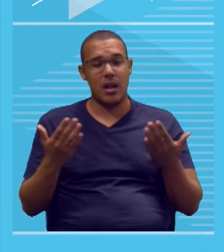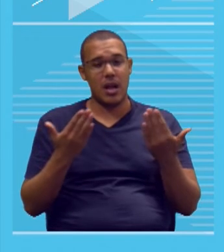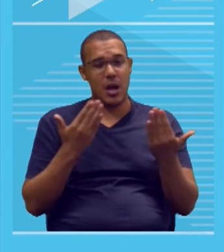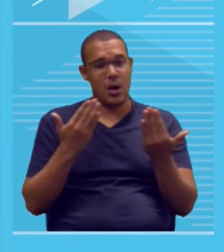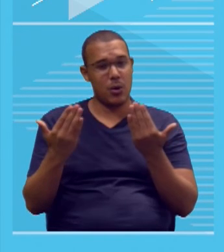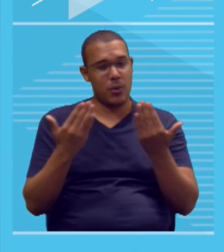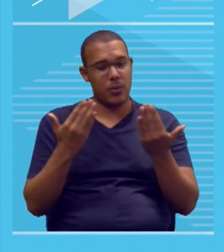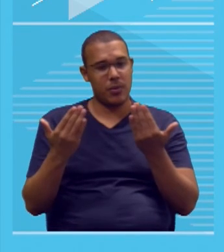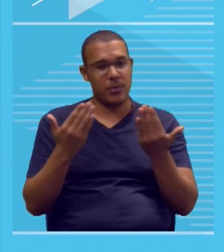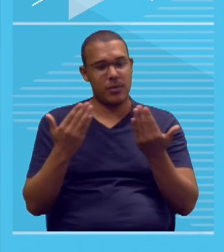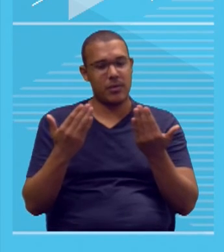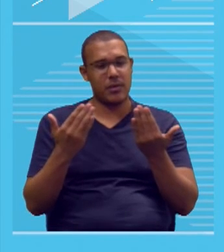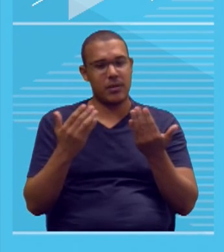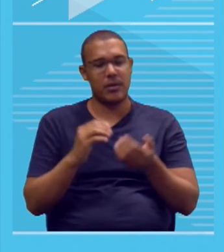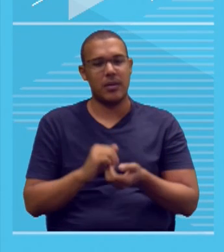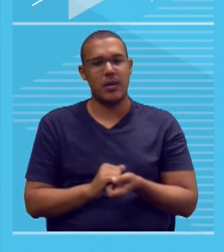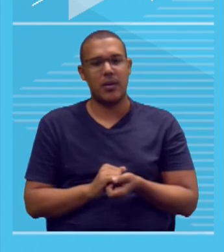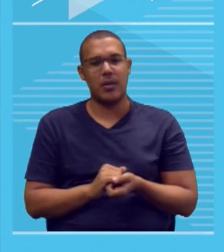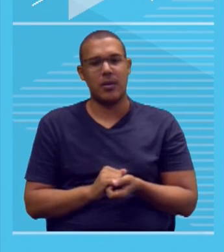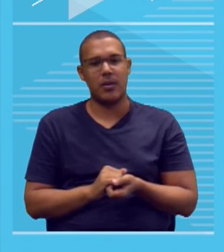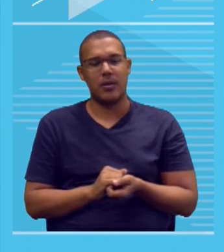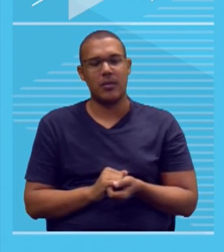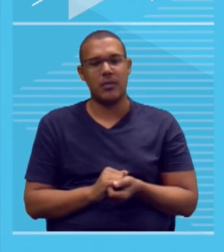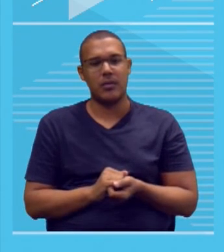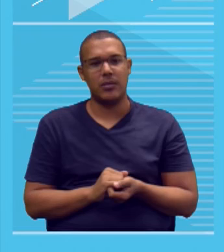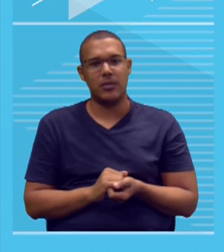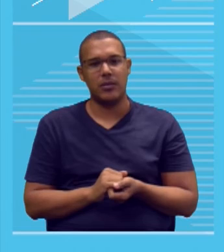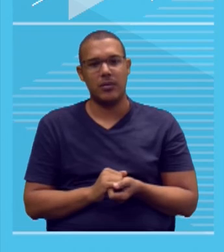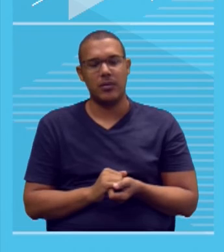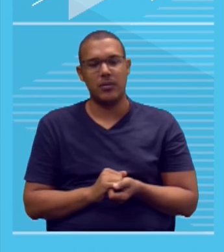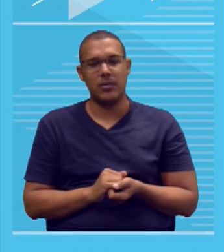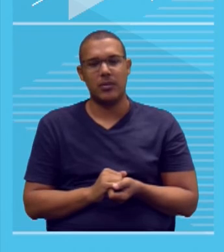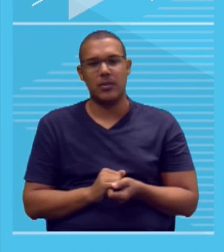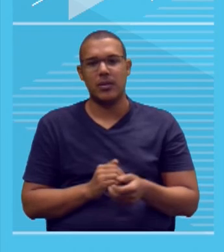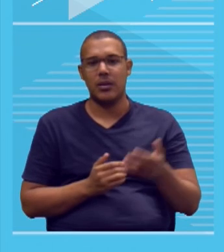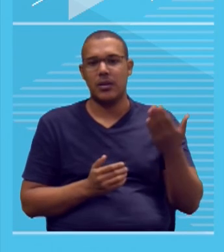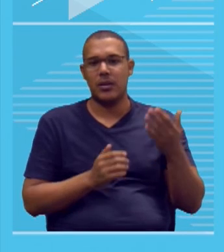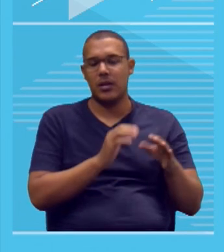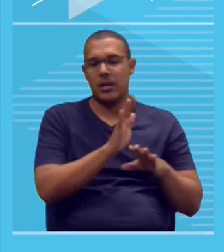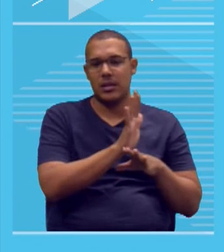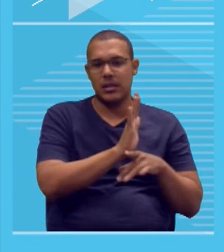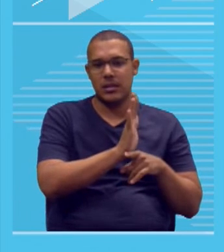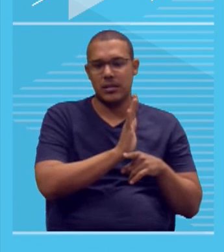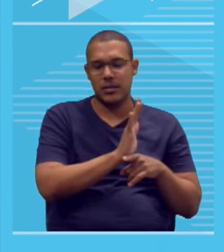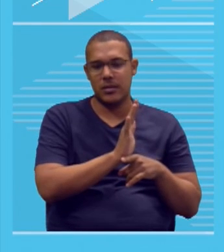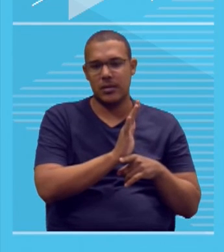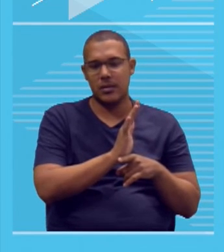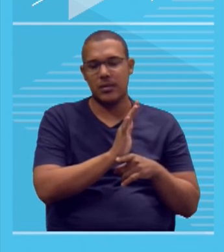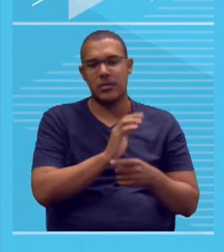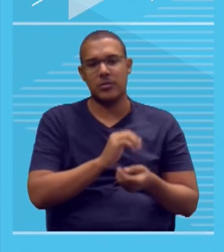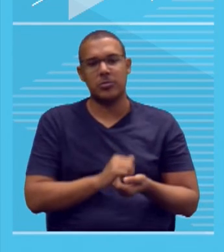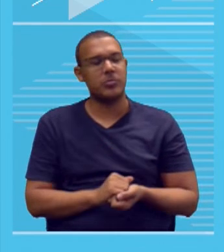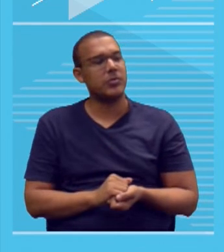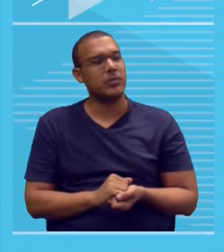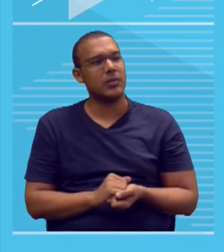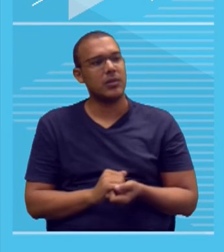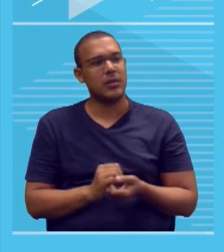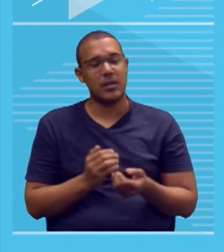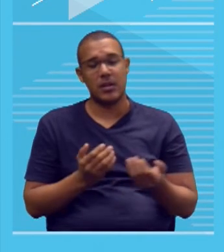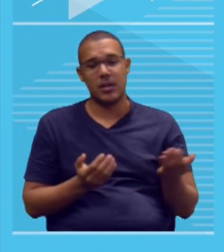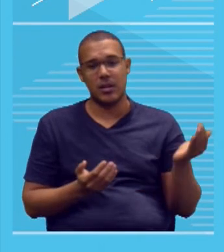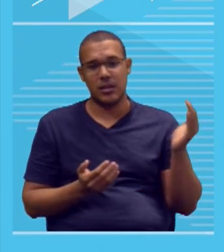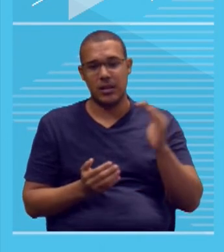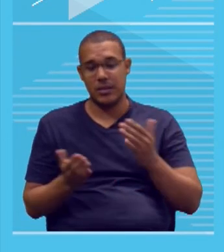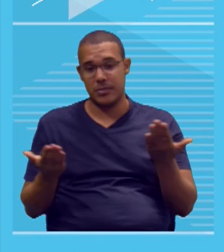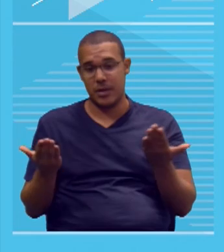a maneira que ele utilizou para contextualizar o repertório, que é da área do cinema, a sétima arte, uma série, e traz